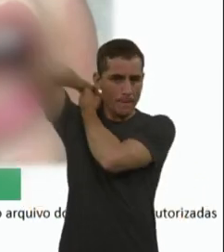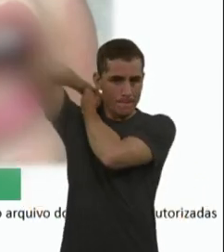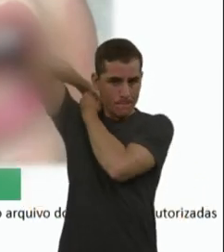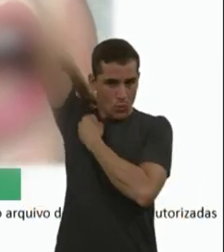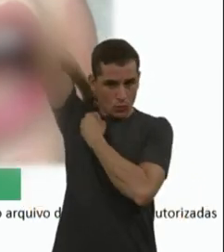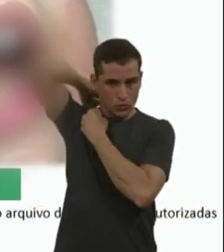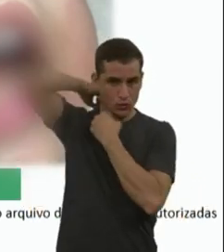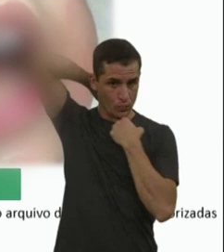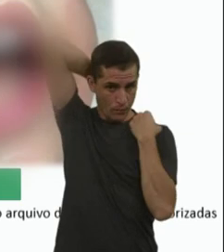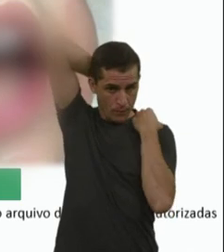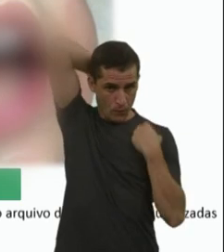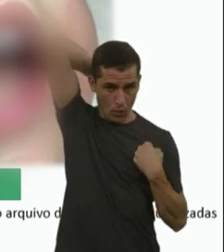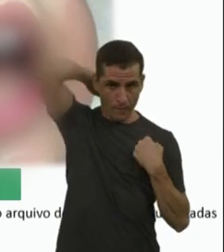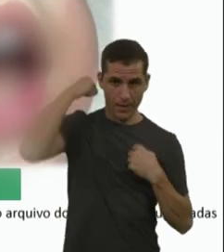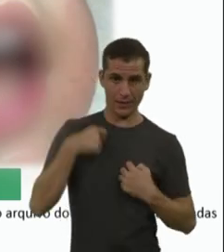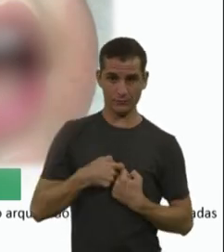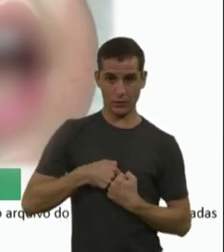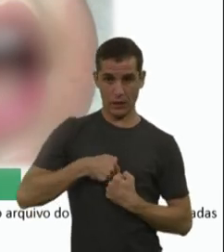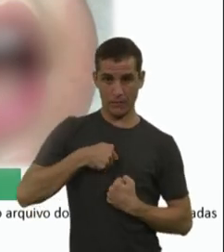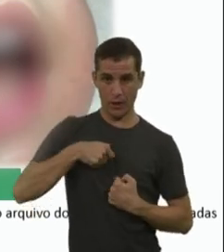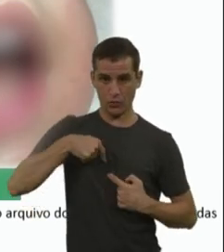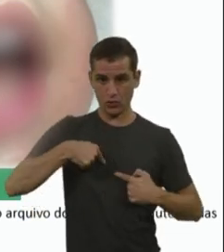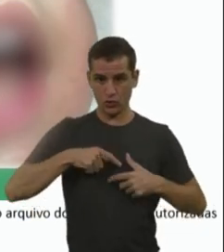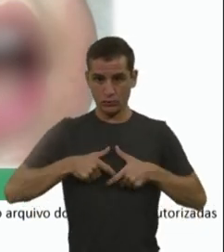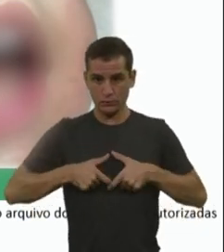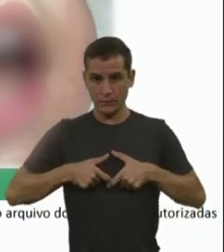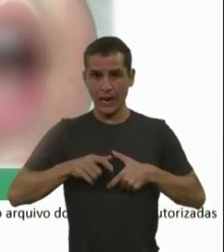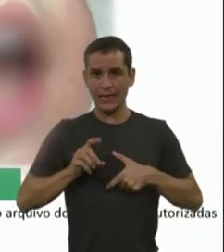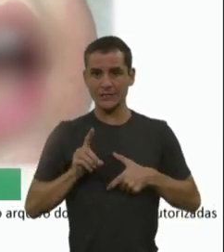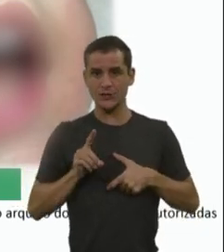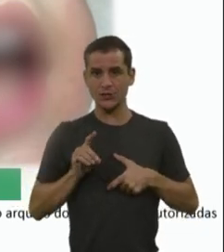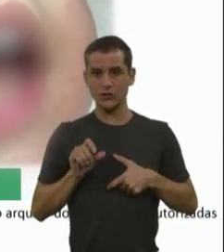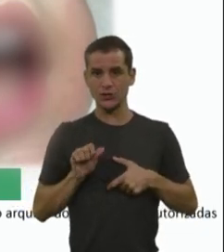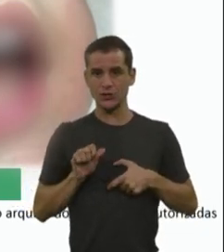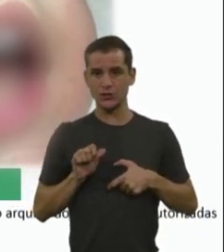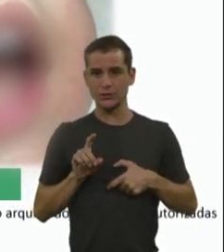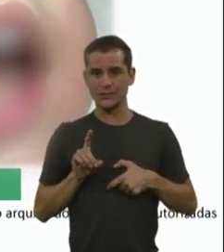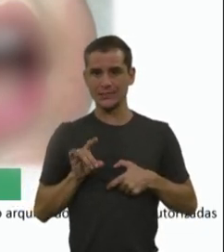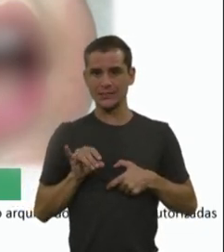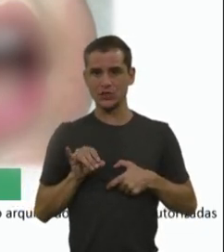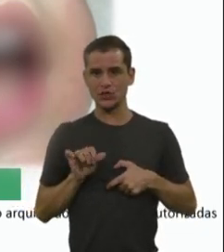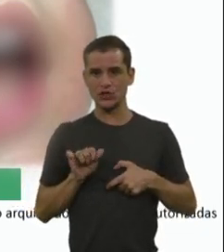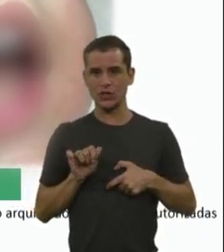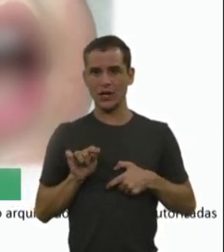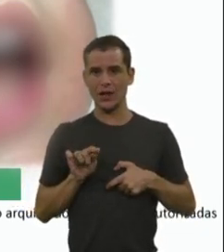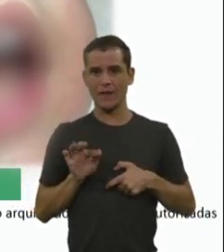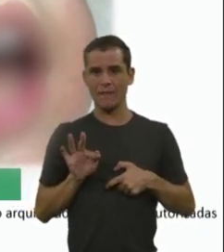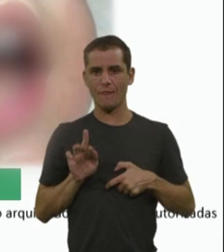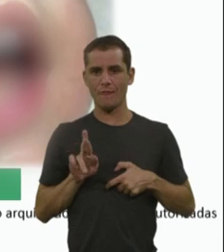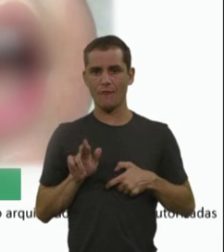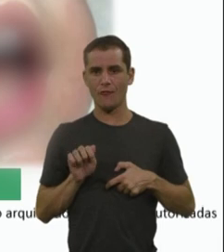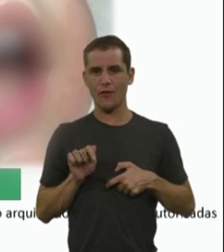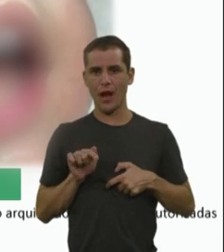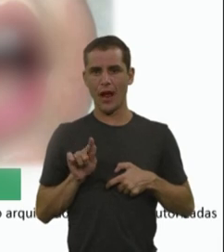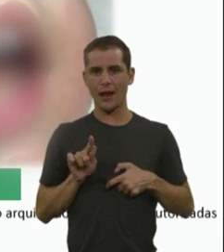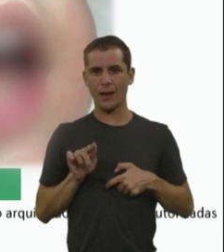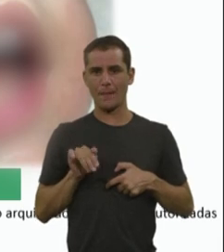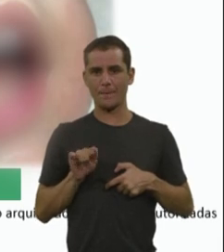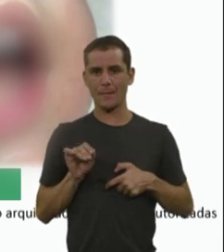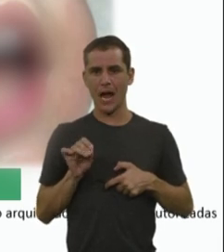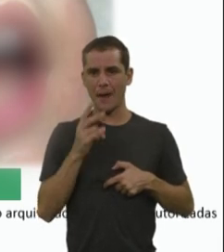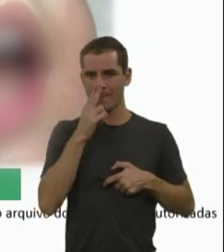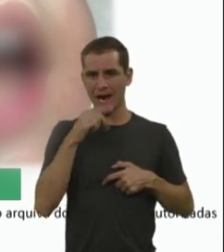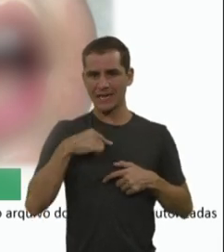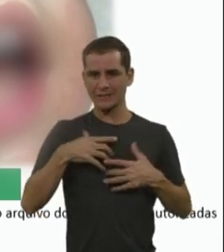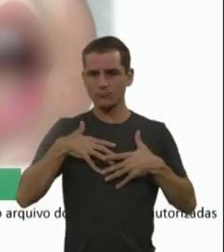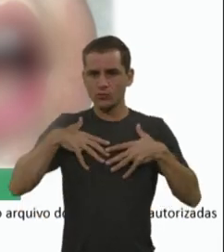diafragma toda vez que ocorre a respiração cria uma pressão negativa, né? E aquele tórax vai tendo uma restrição progressiva que